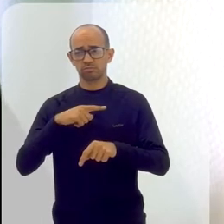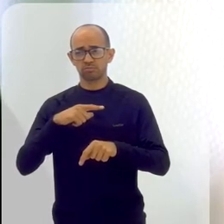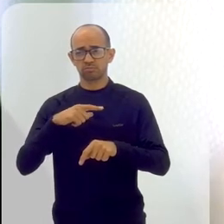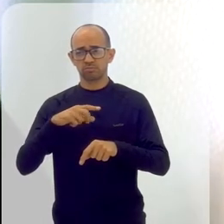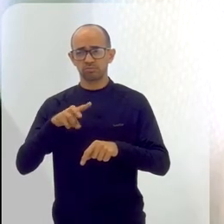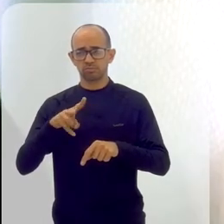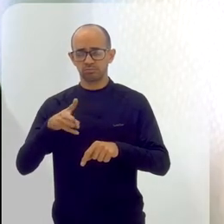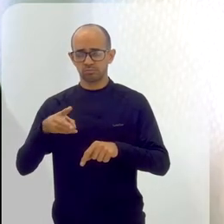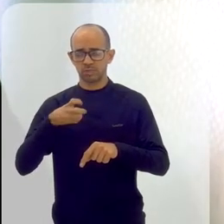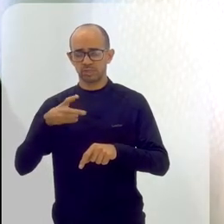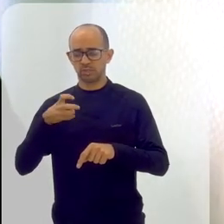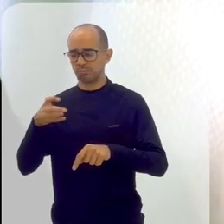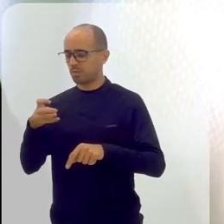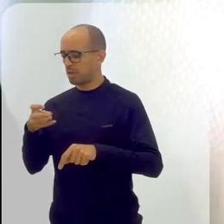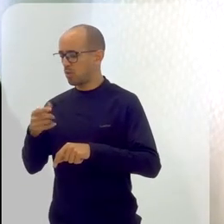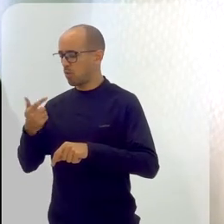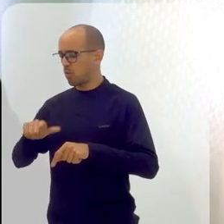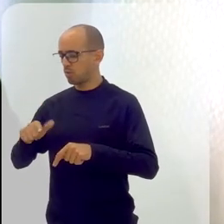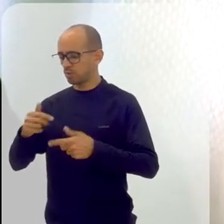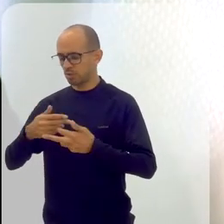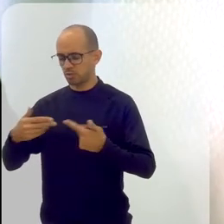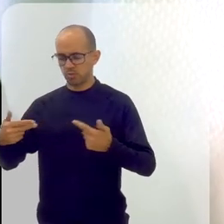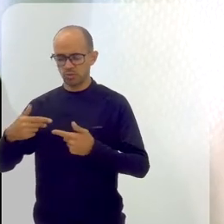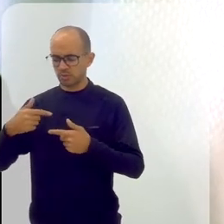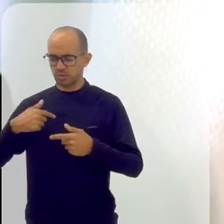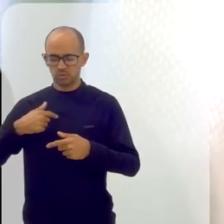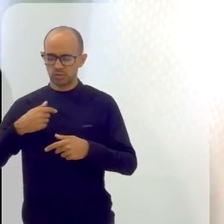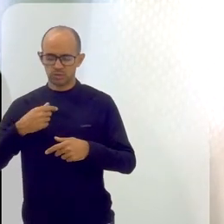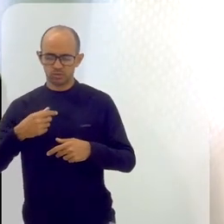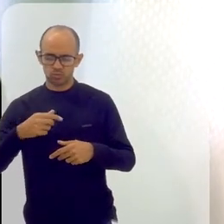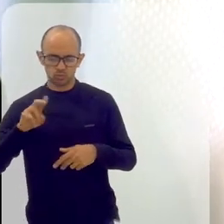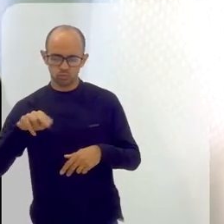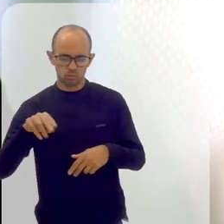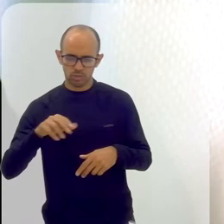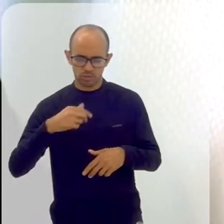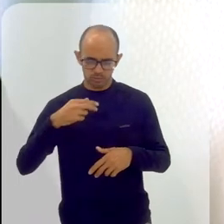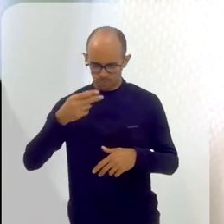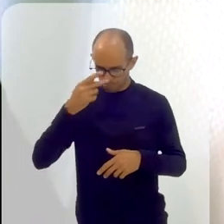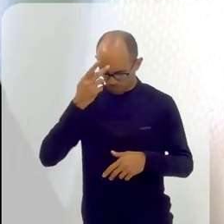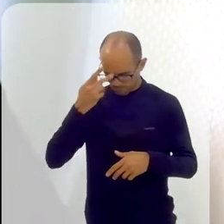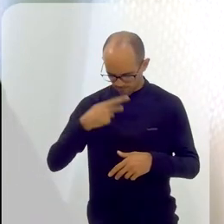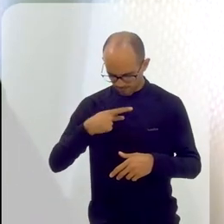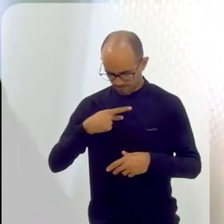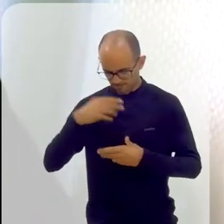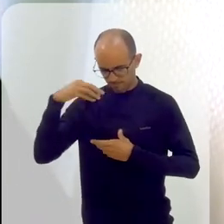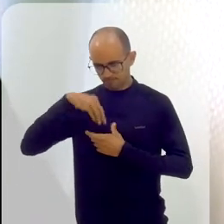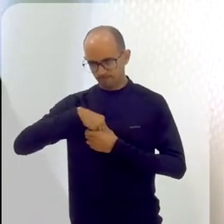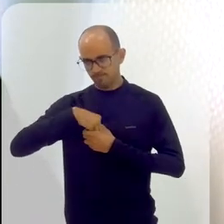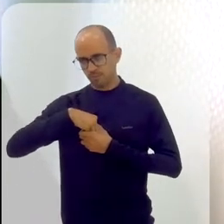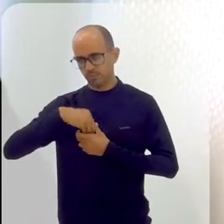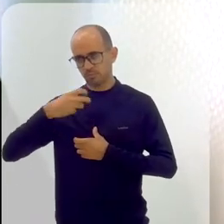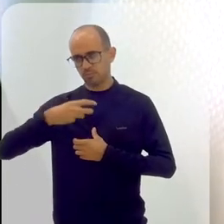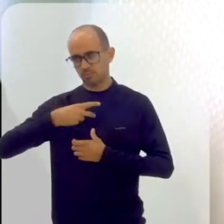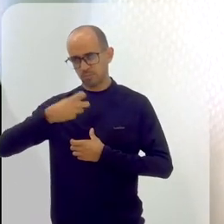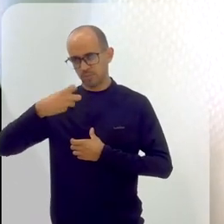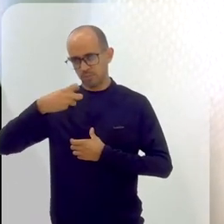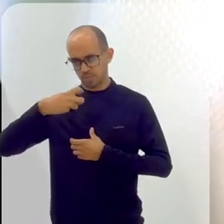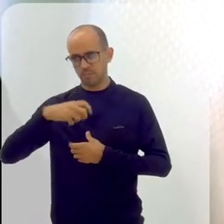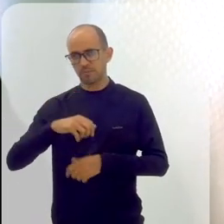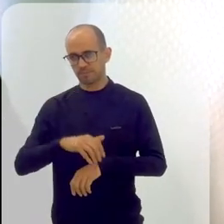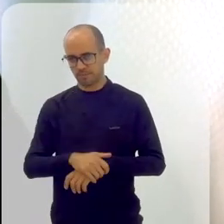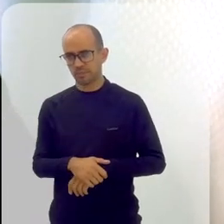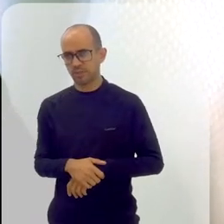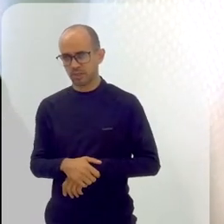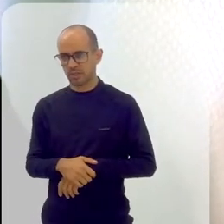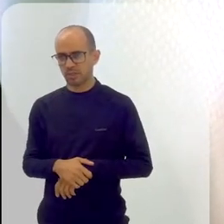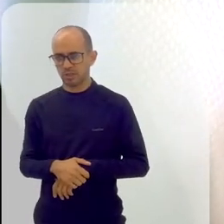olhando para outras coisas que você também não olharia dentro de você. Então, existe um cansaço coletivo, não só meu, mas de